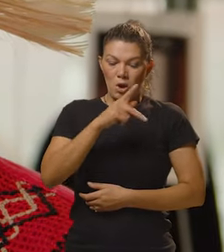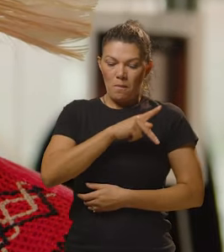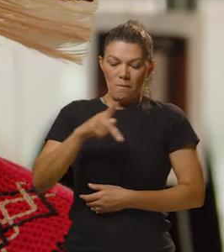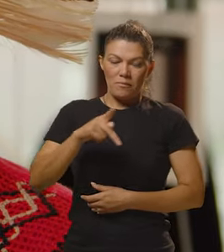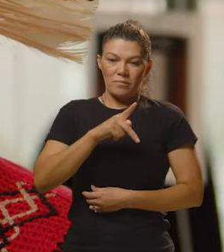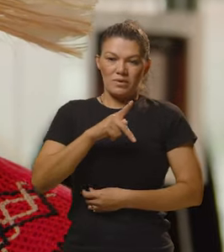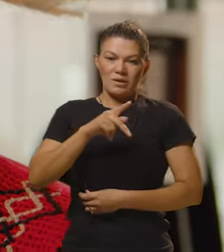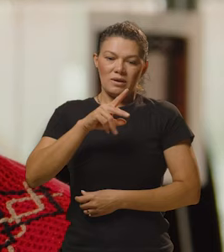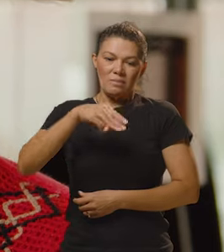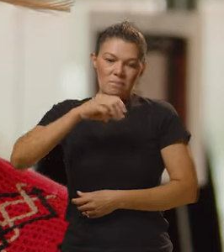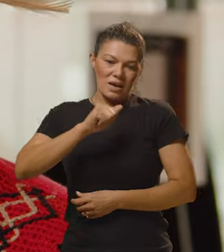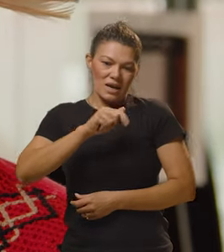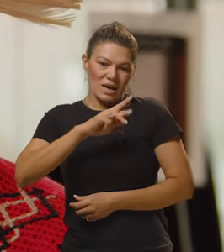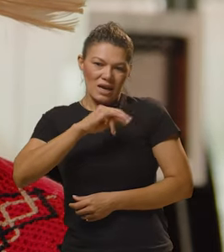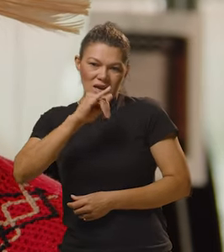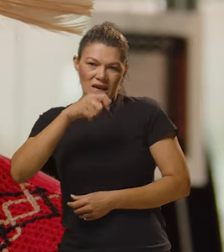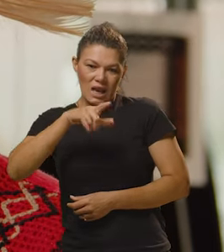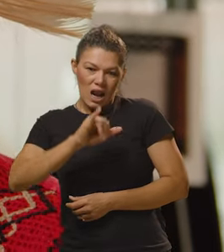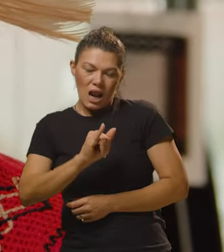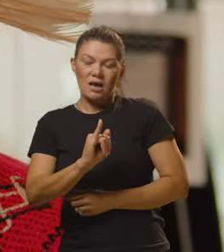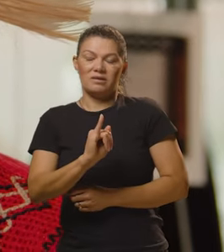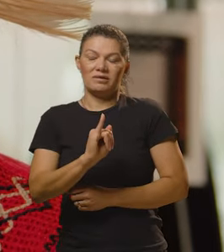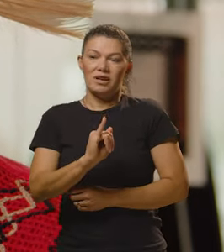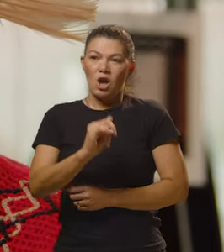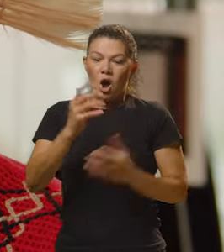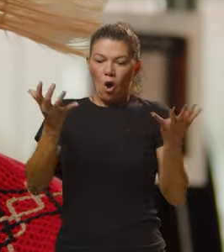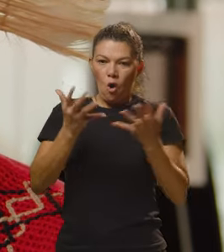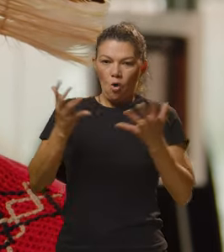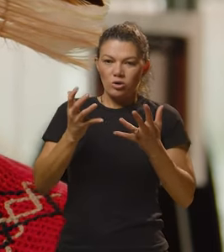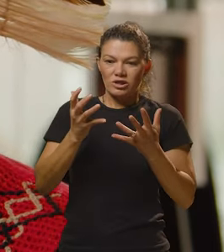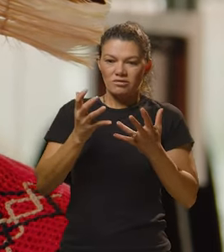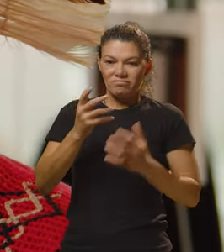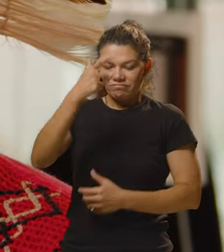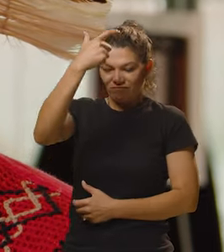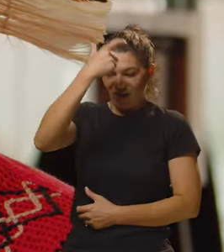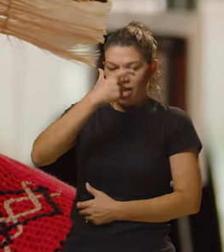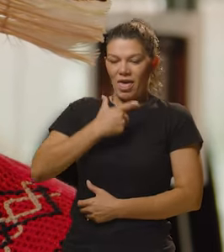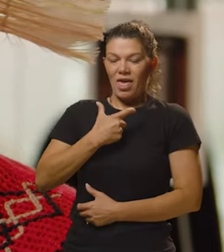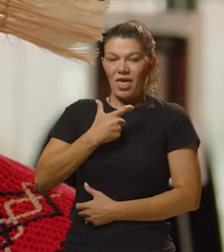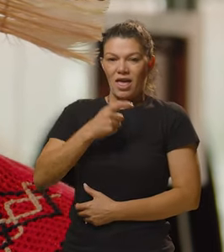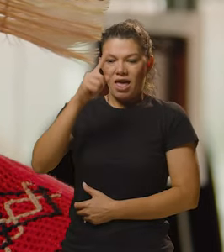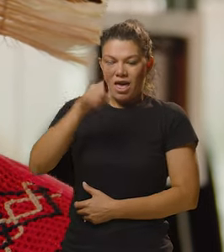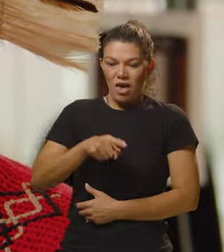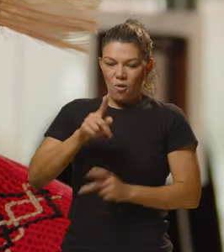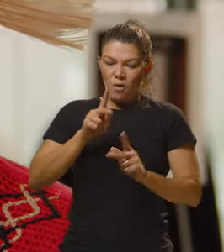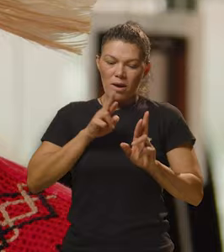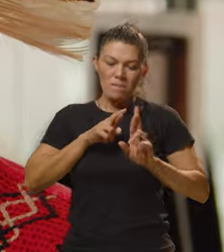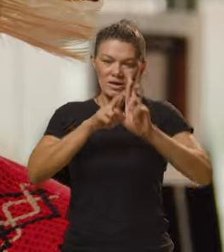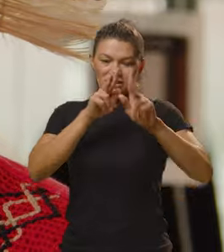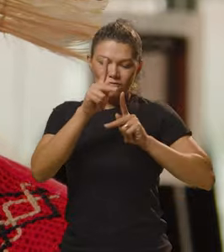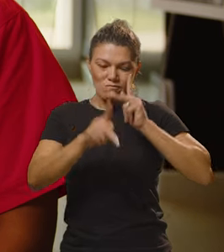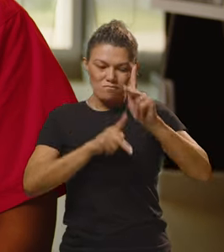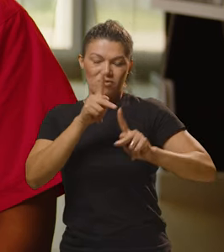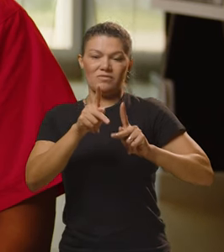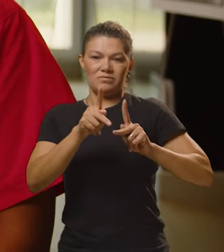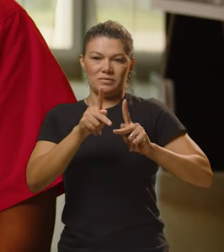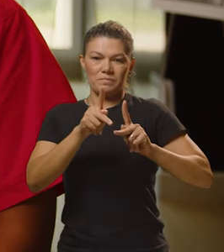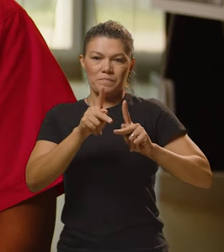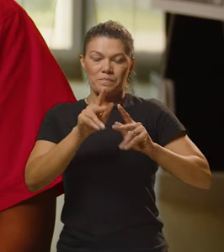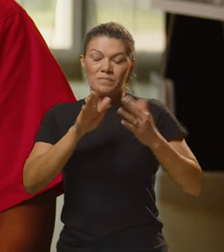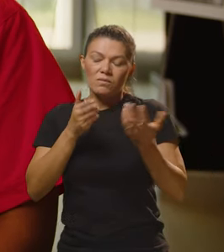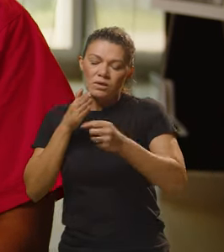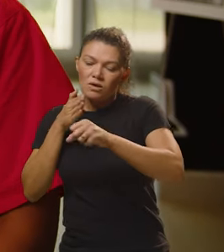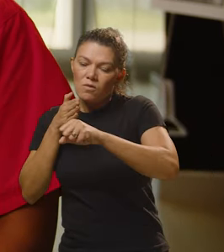o professor Marinei. Hoje quem vos fala é um povo. Quando